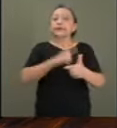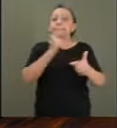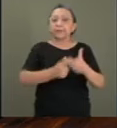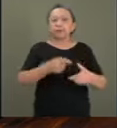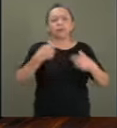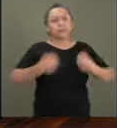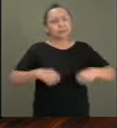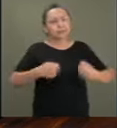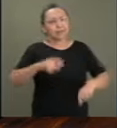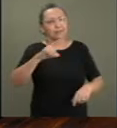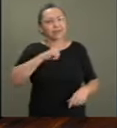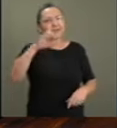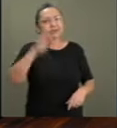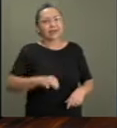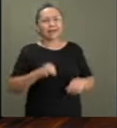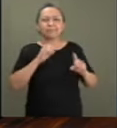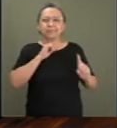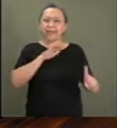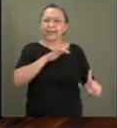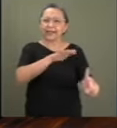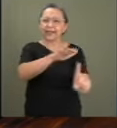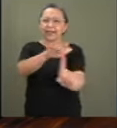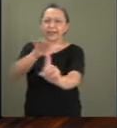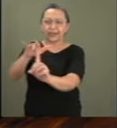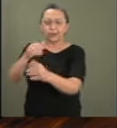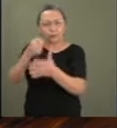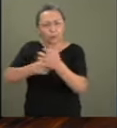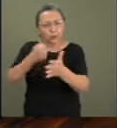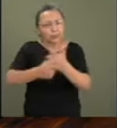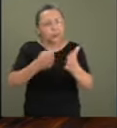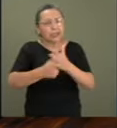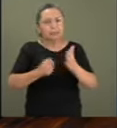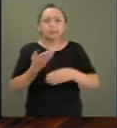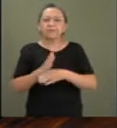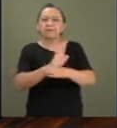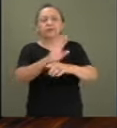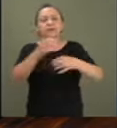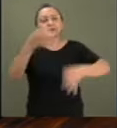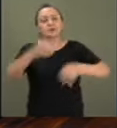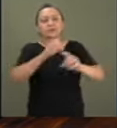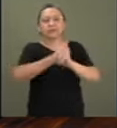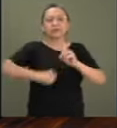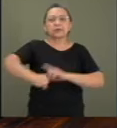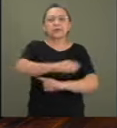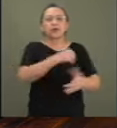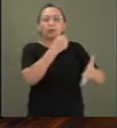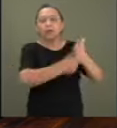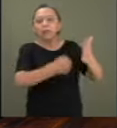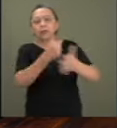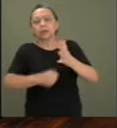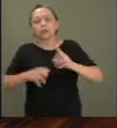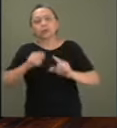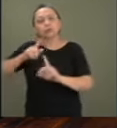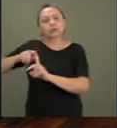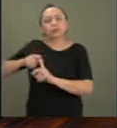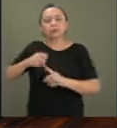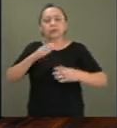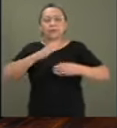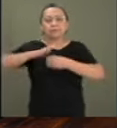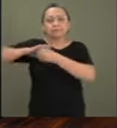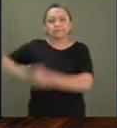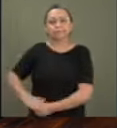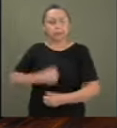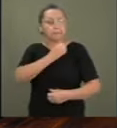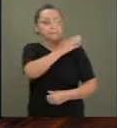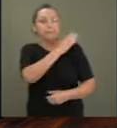temos que ser peregrinos da justiça social, combatendo todas as formas de discriminação, preconceito e